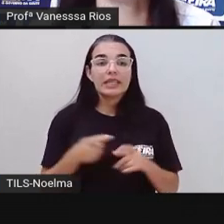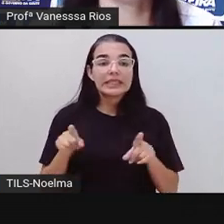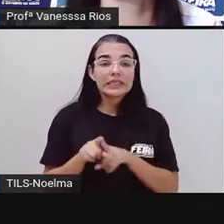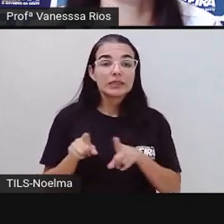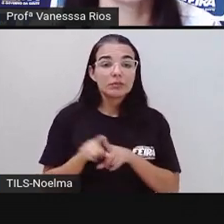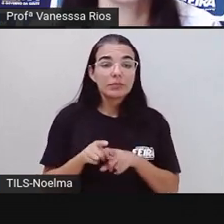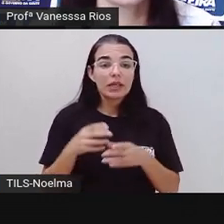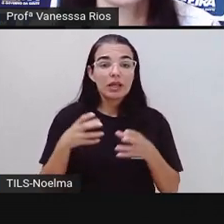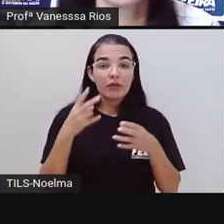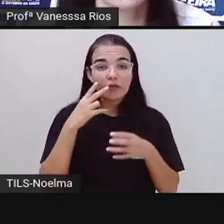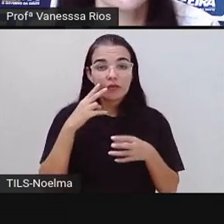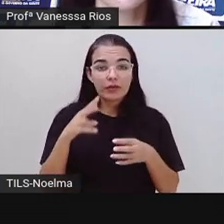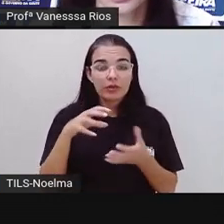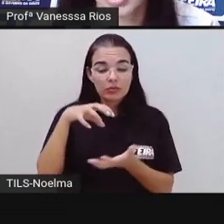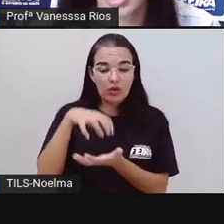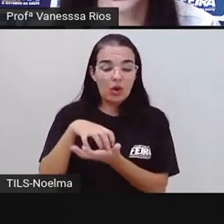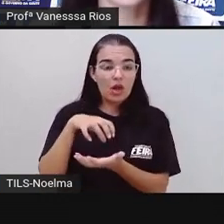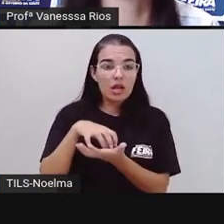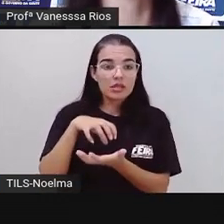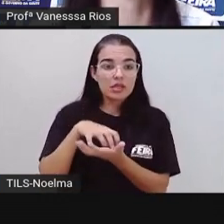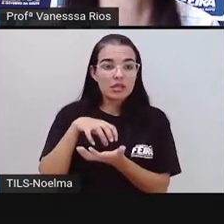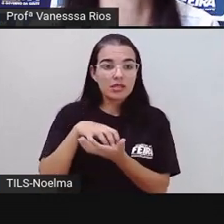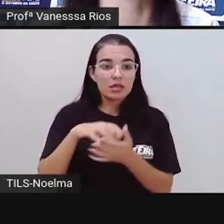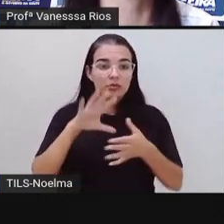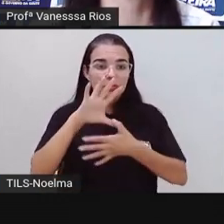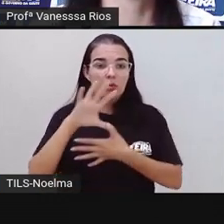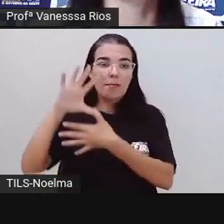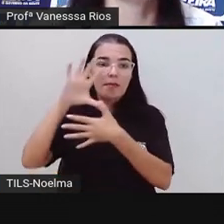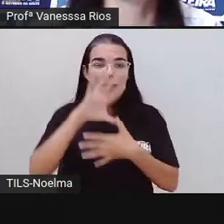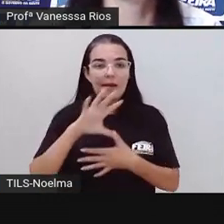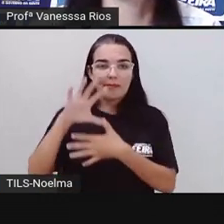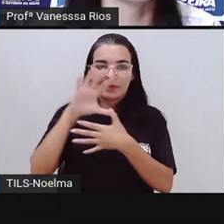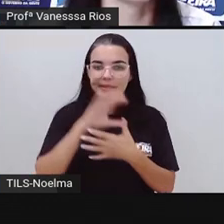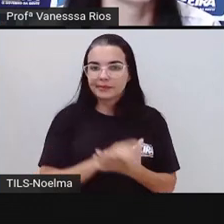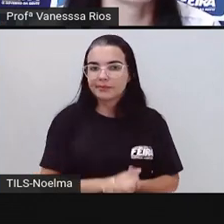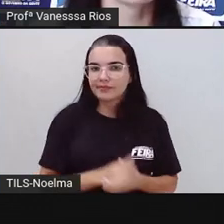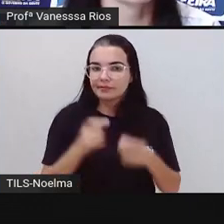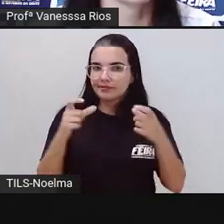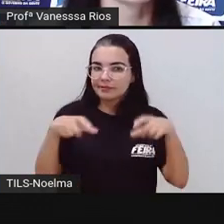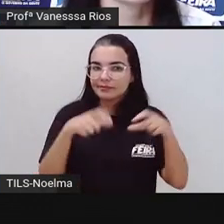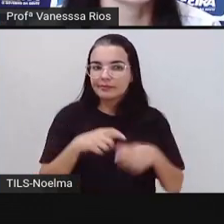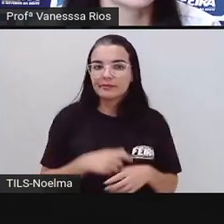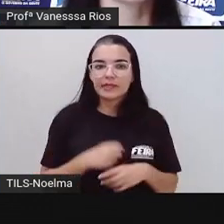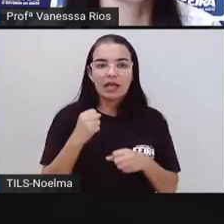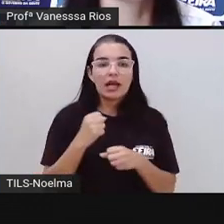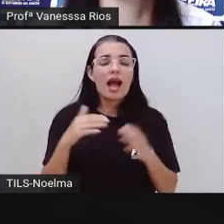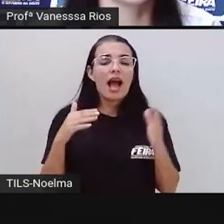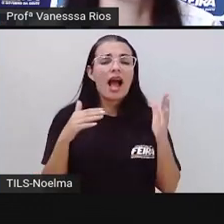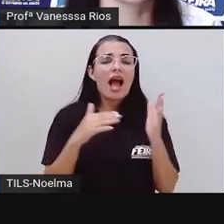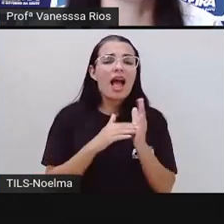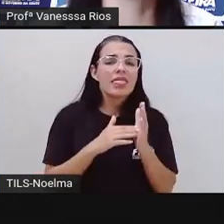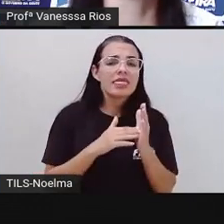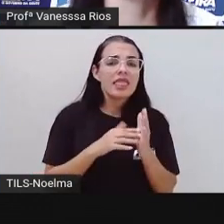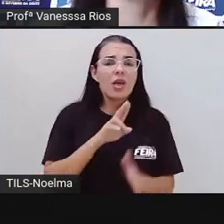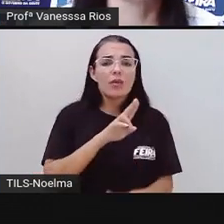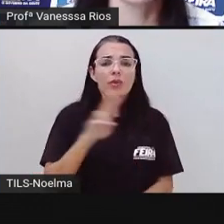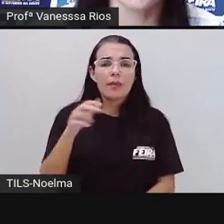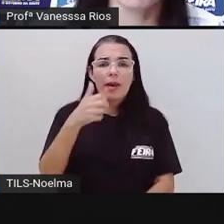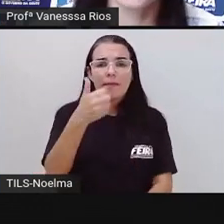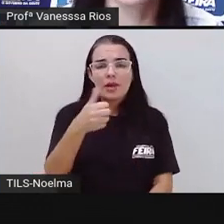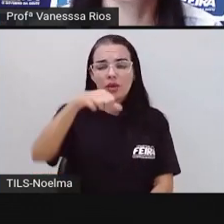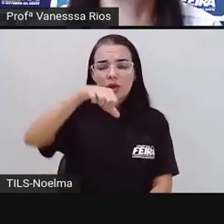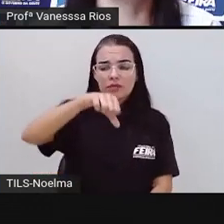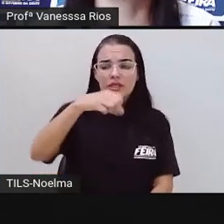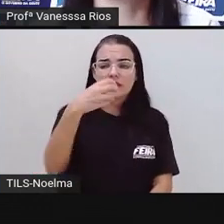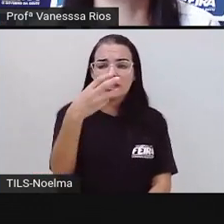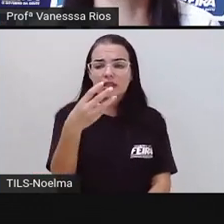mapa a localização territorial do distrito de Maria Quitéria. E aí o distrito recebe esse nome justamente